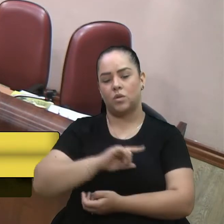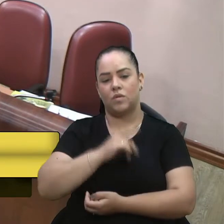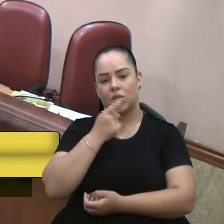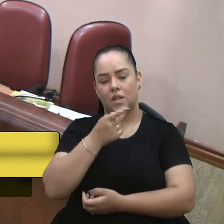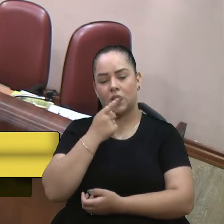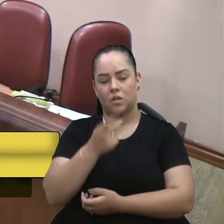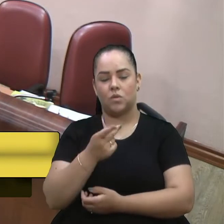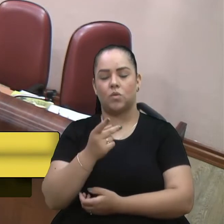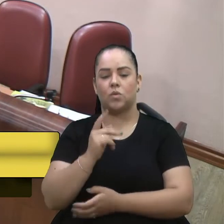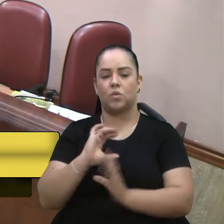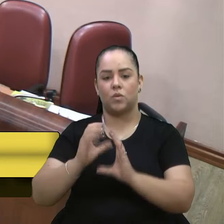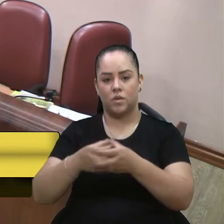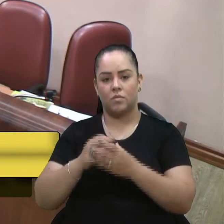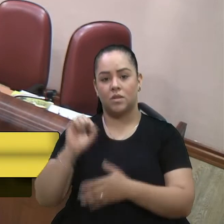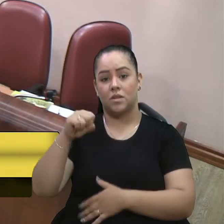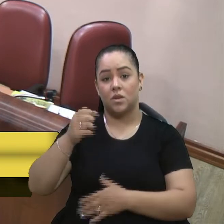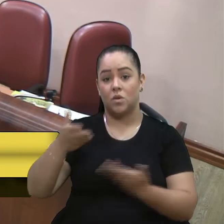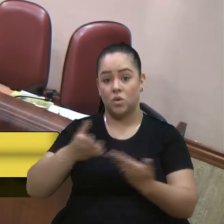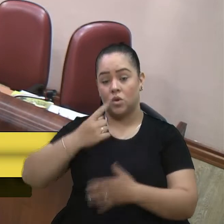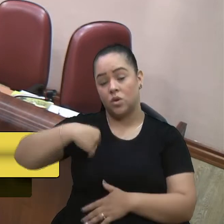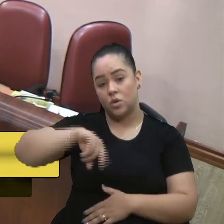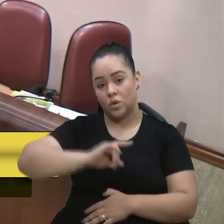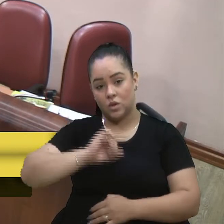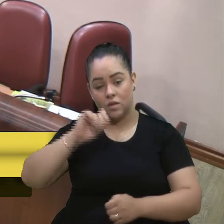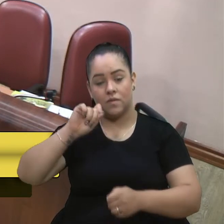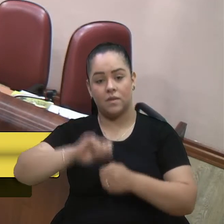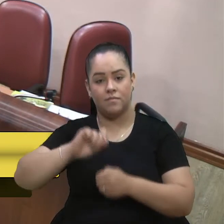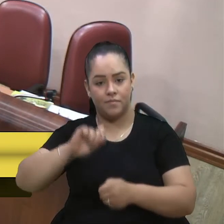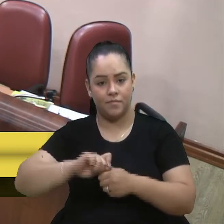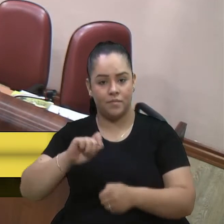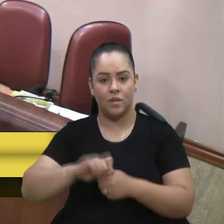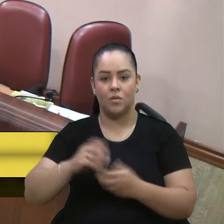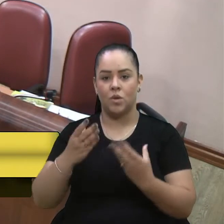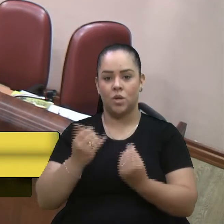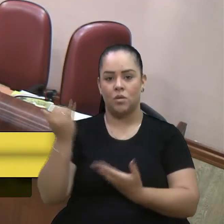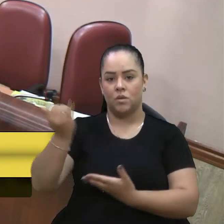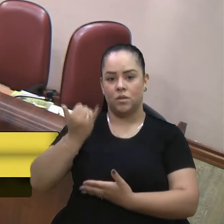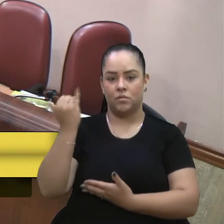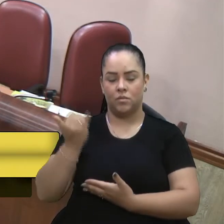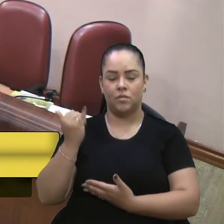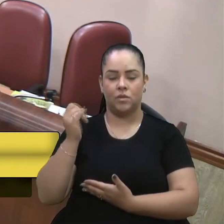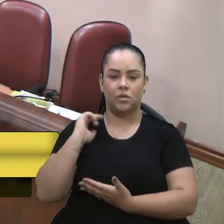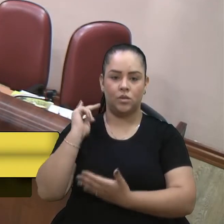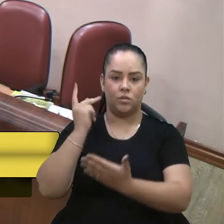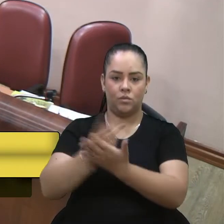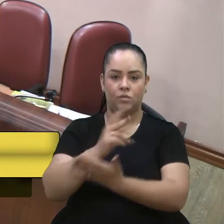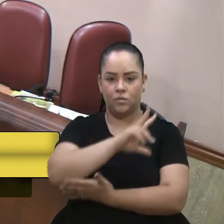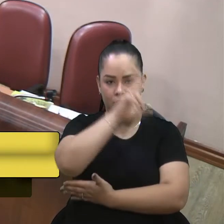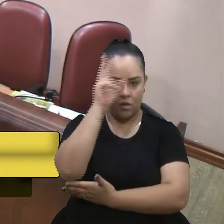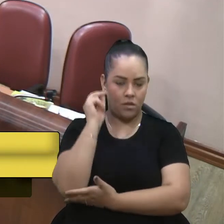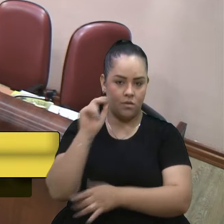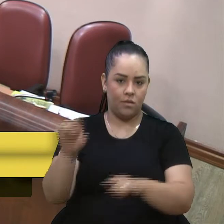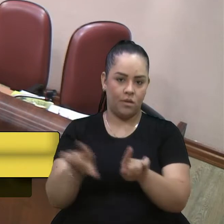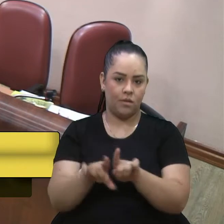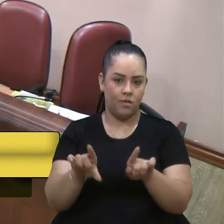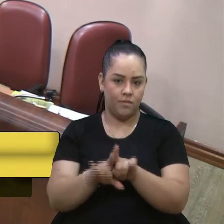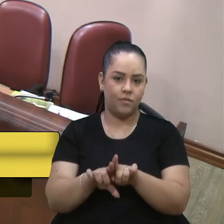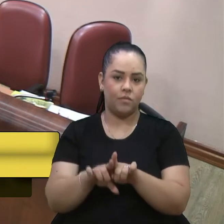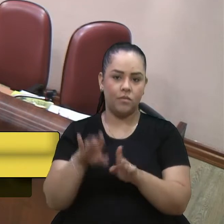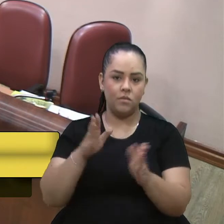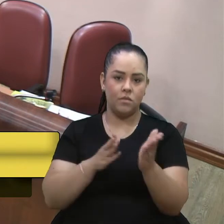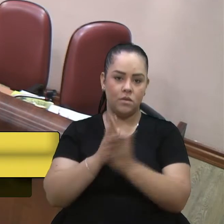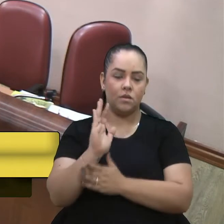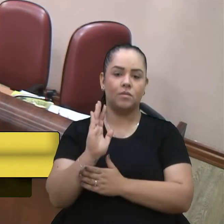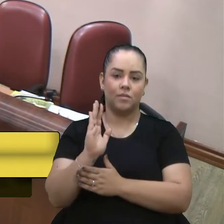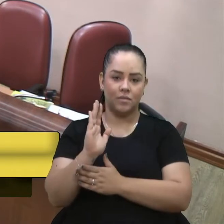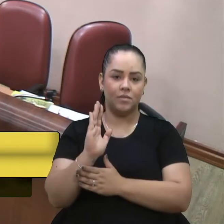sim hoje nós fizemos algo muito importante para a história do nosso município inclusive com essa aprovação do